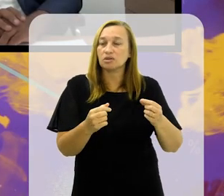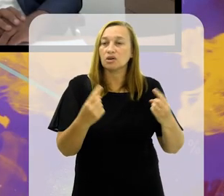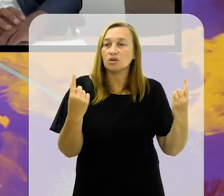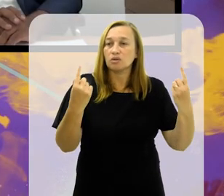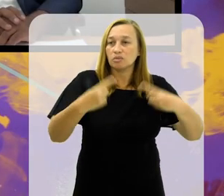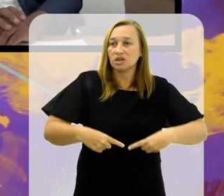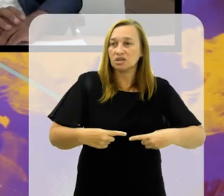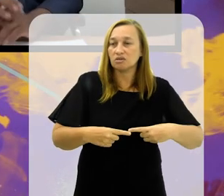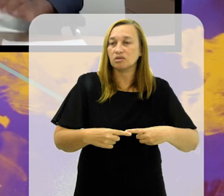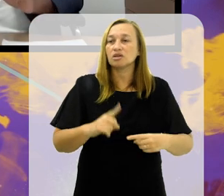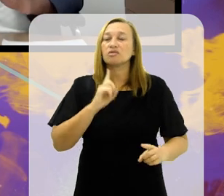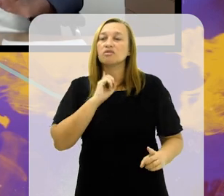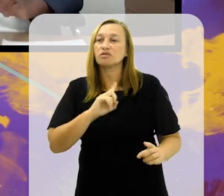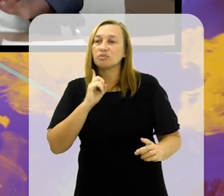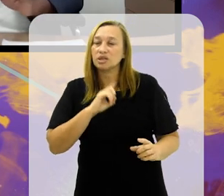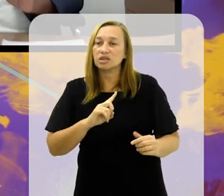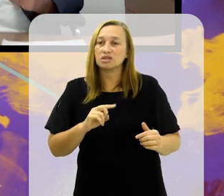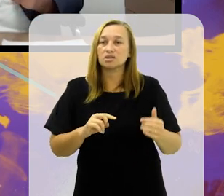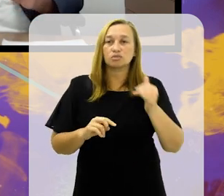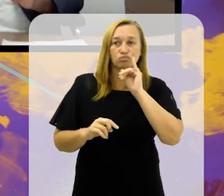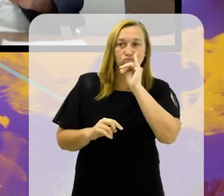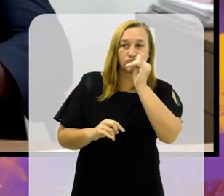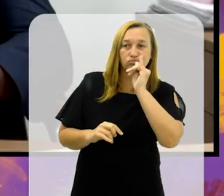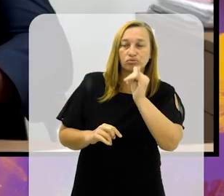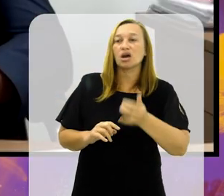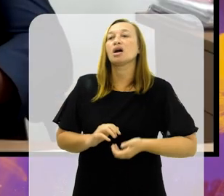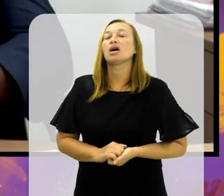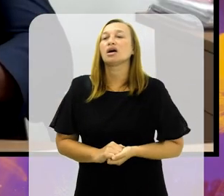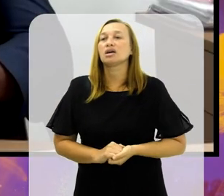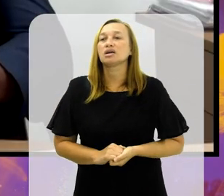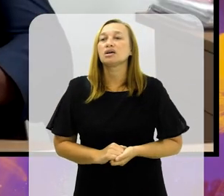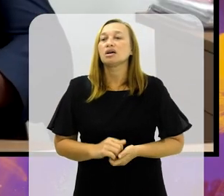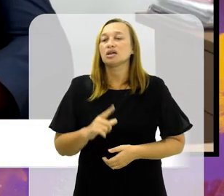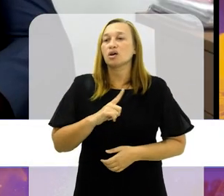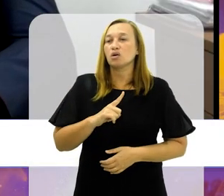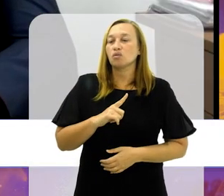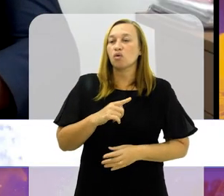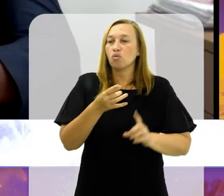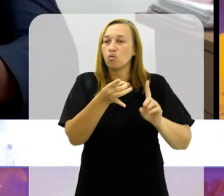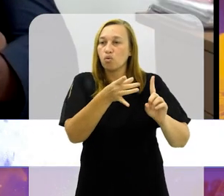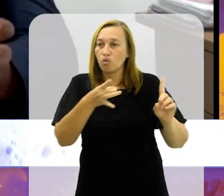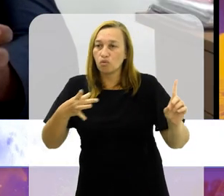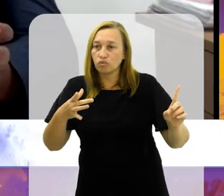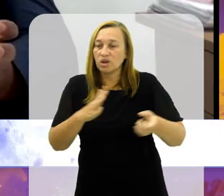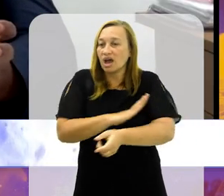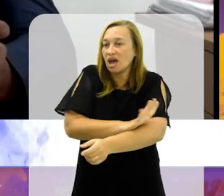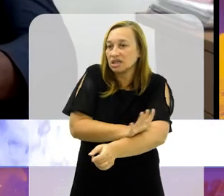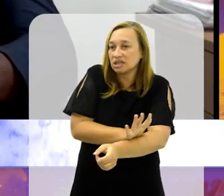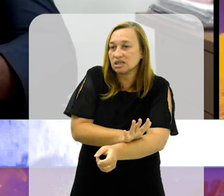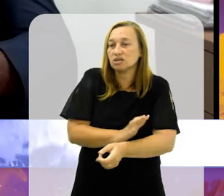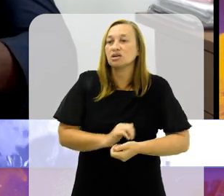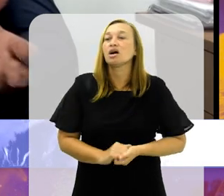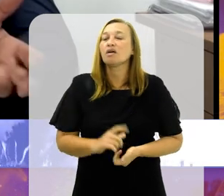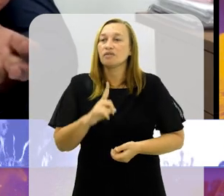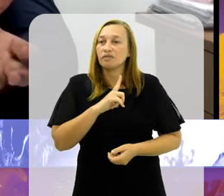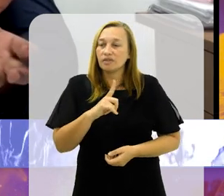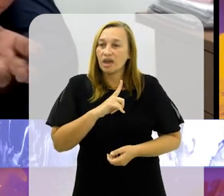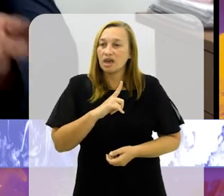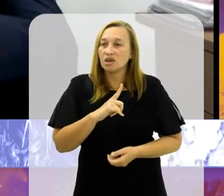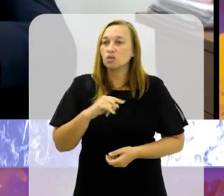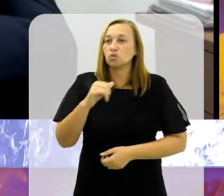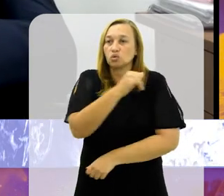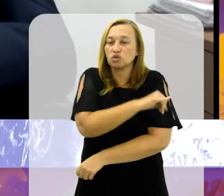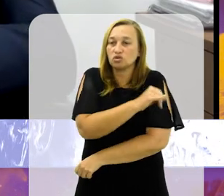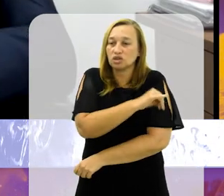fizemos, como você falou, da homofobia, do racismo. Existe no Rio de Janeiro, no Brasil e no